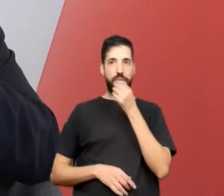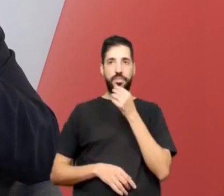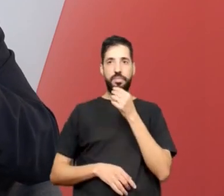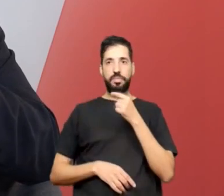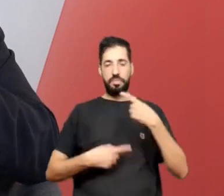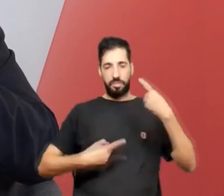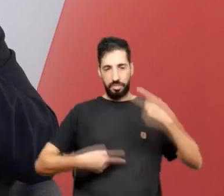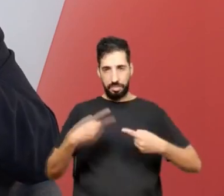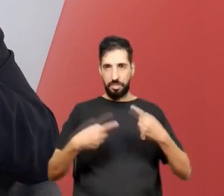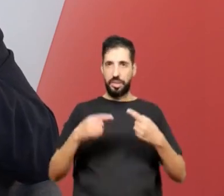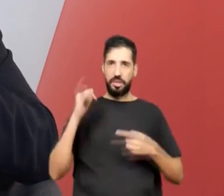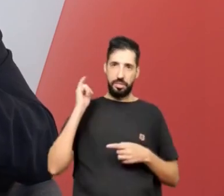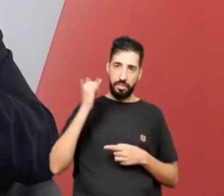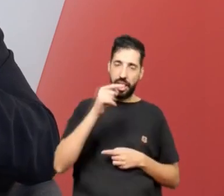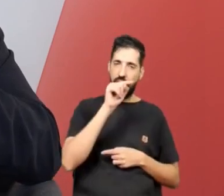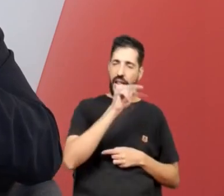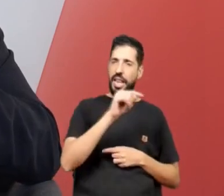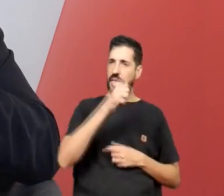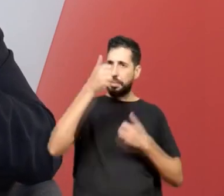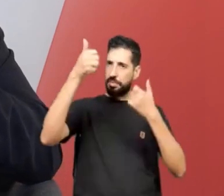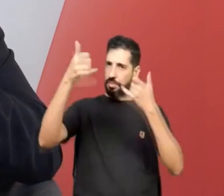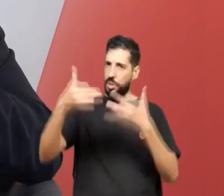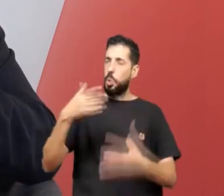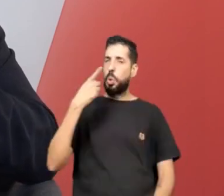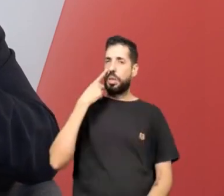estava explicando um negócio que eu achei muito interessante, Paulo.